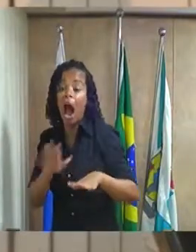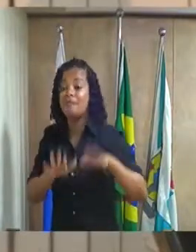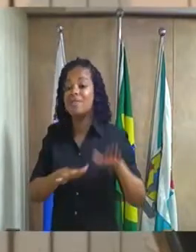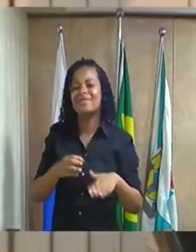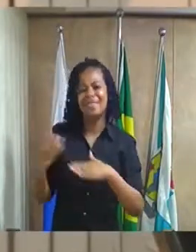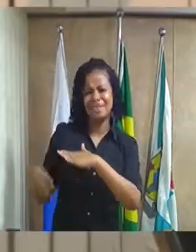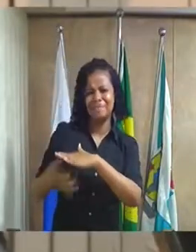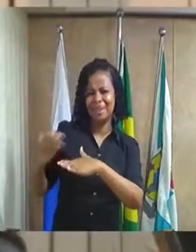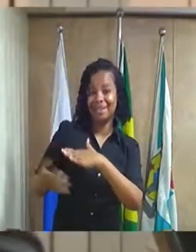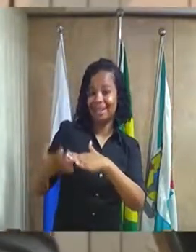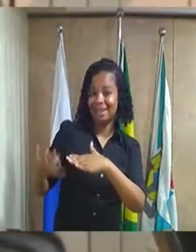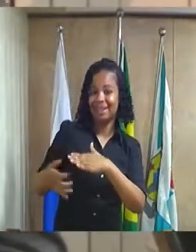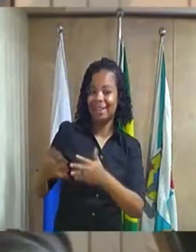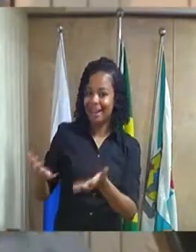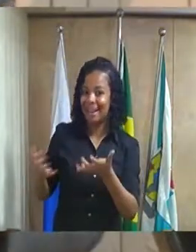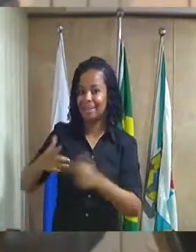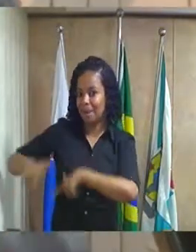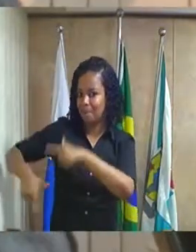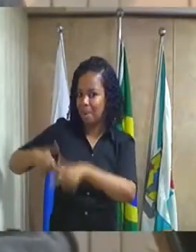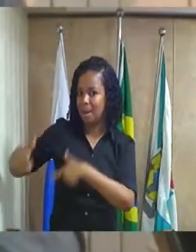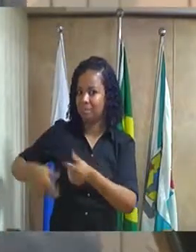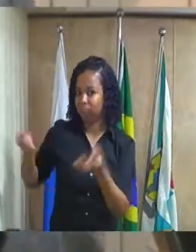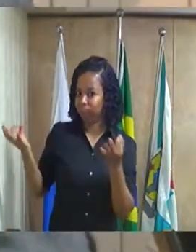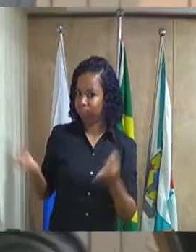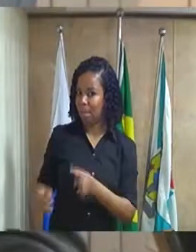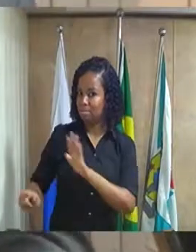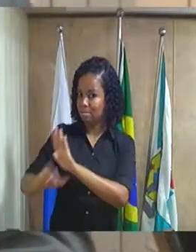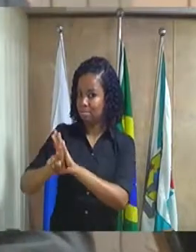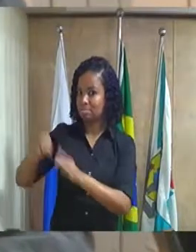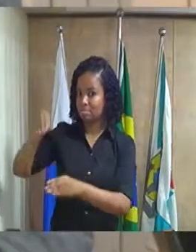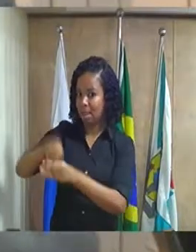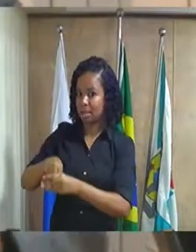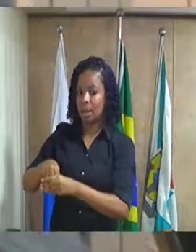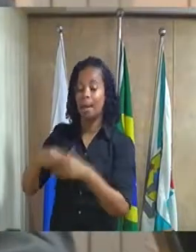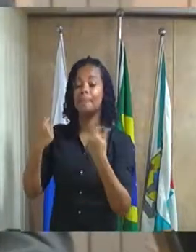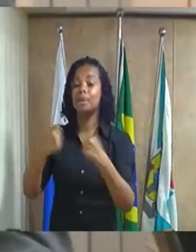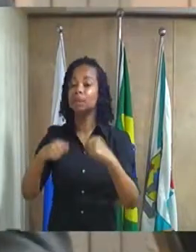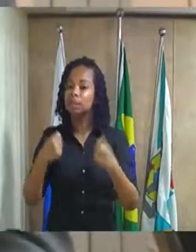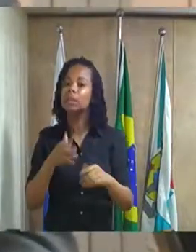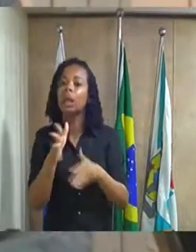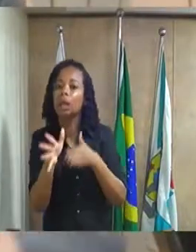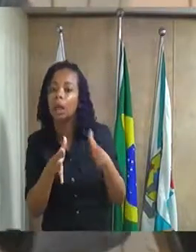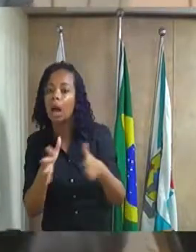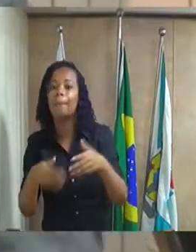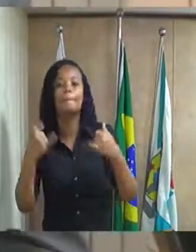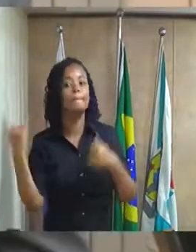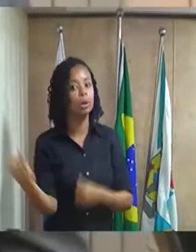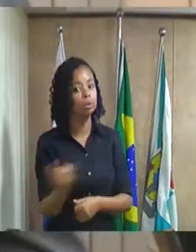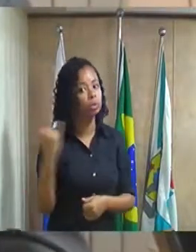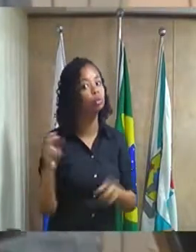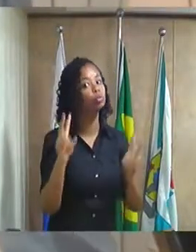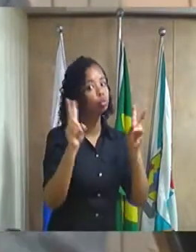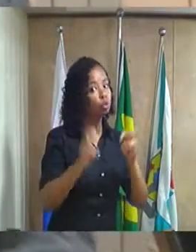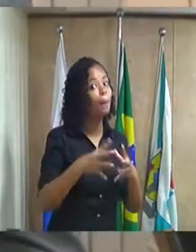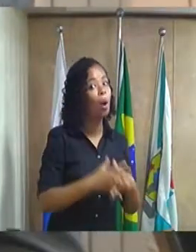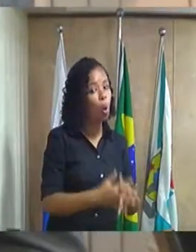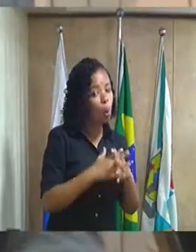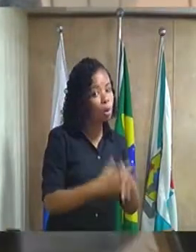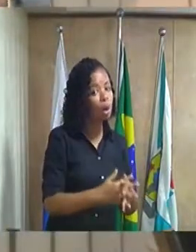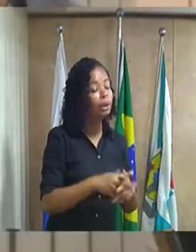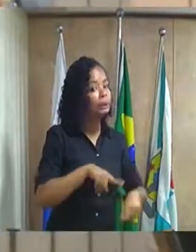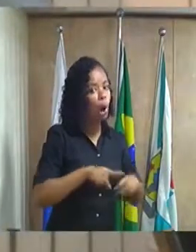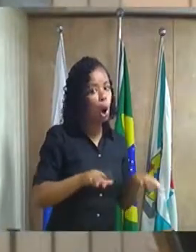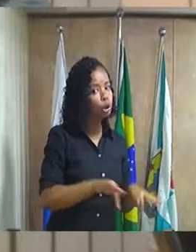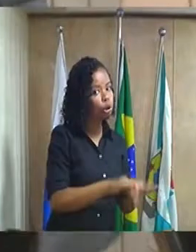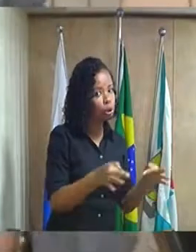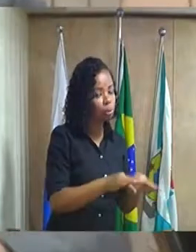tem dificuldade então a gente tem que ter muita sensibilidade para resolver esse assunto que é um assunto complicado não é simples